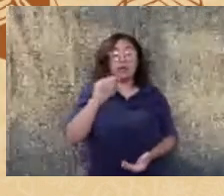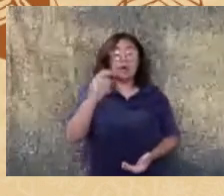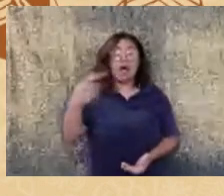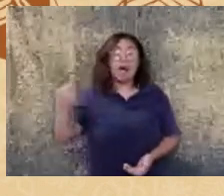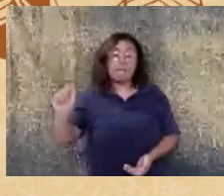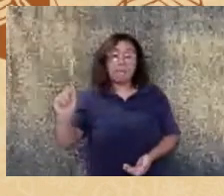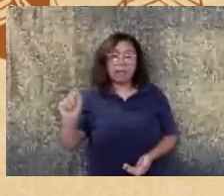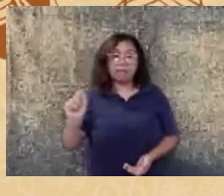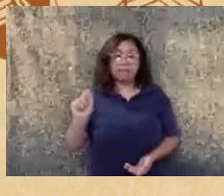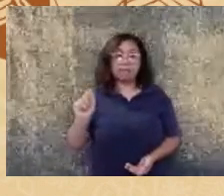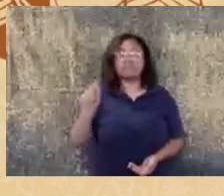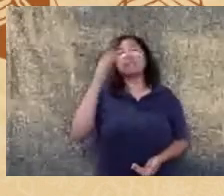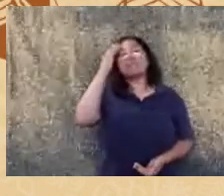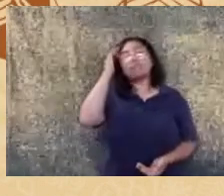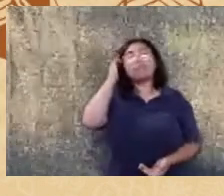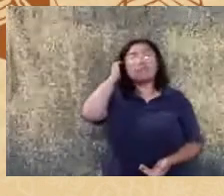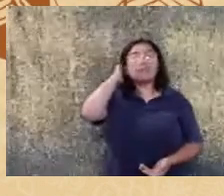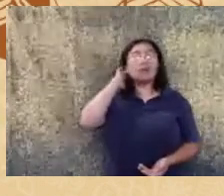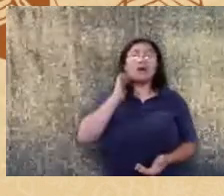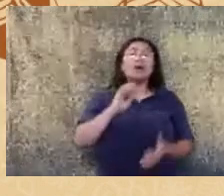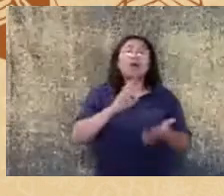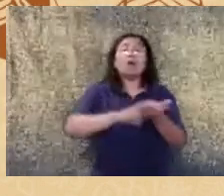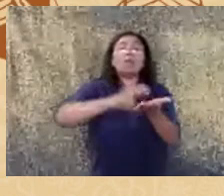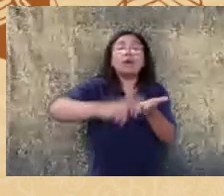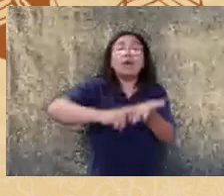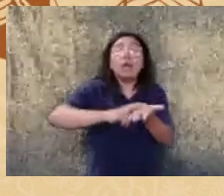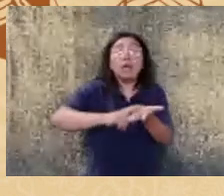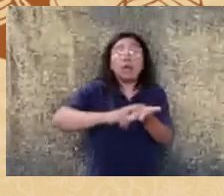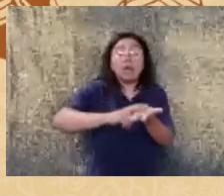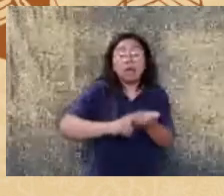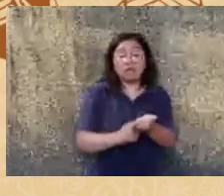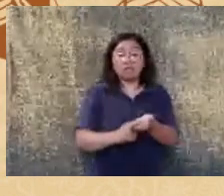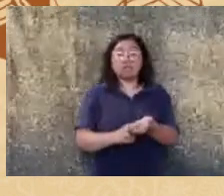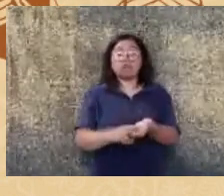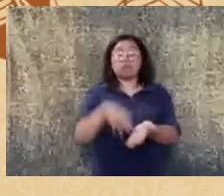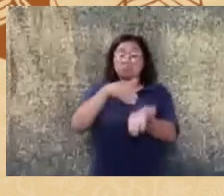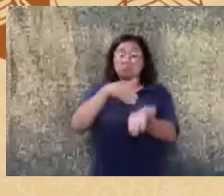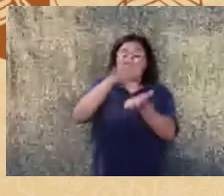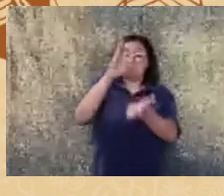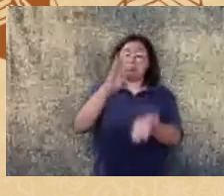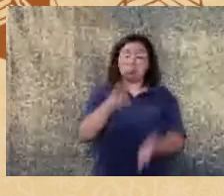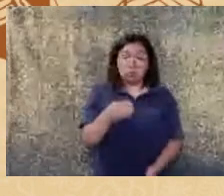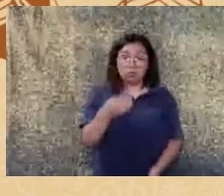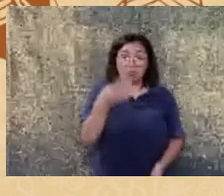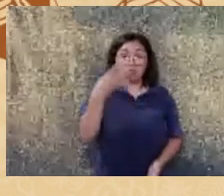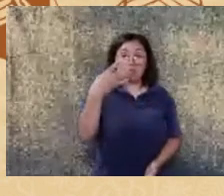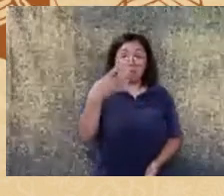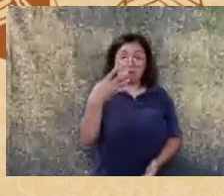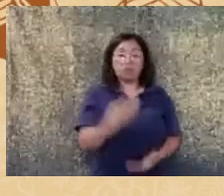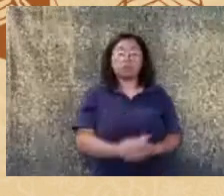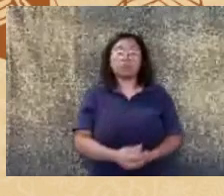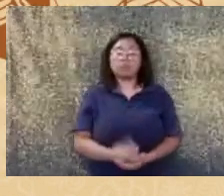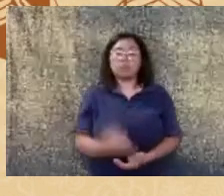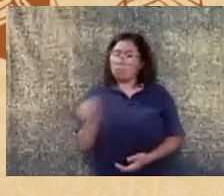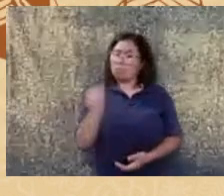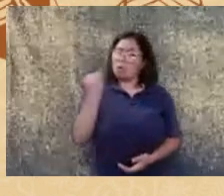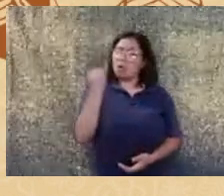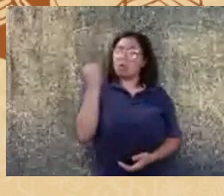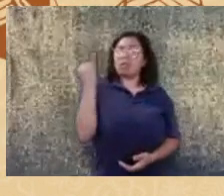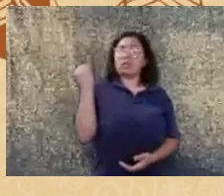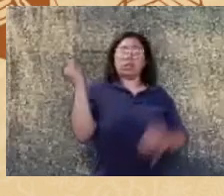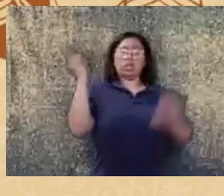que uma revista que tem um índice de impacto maior que 4 ou seja das mais importantes e lida por muitas pessoas e que